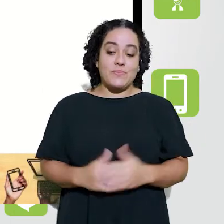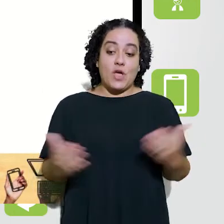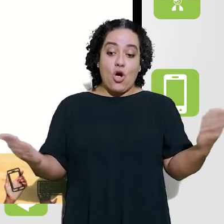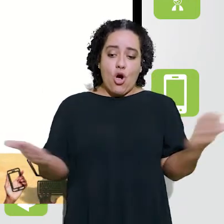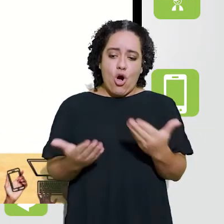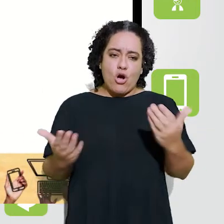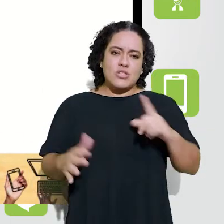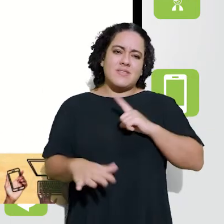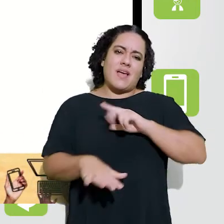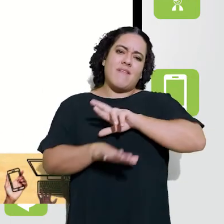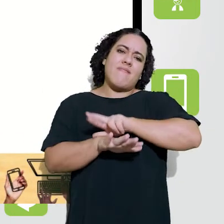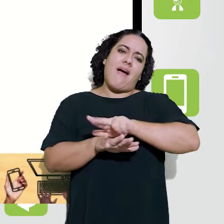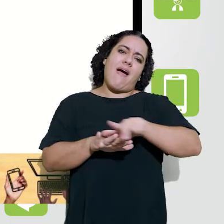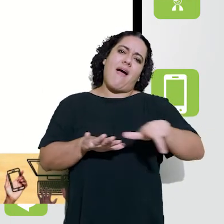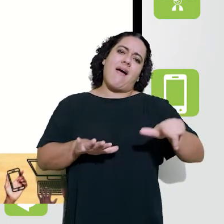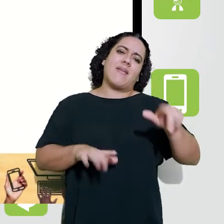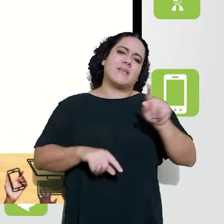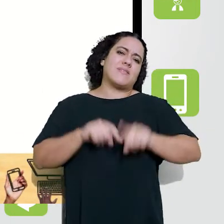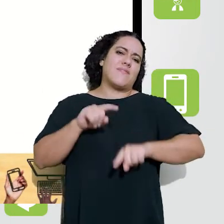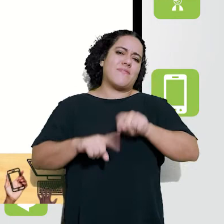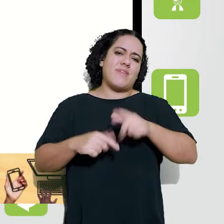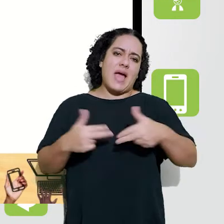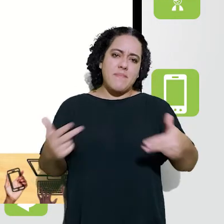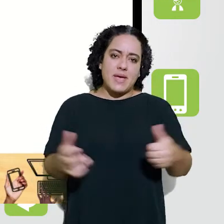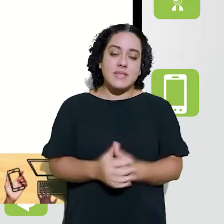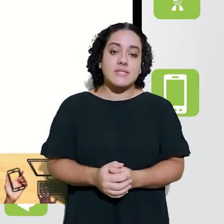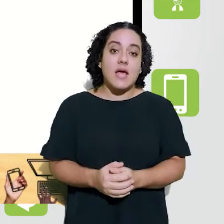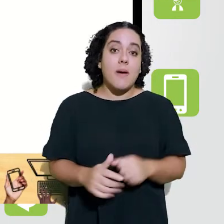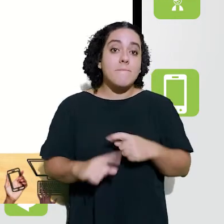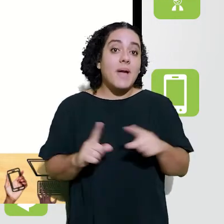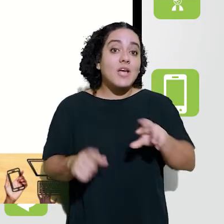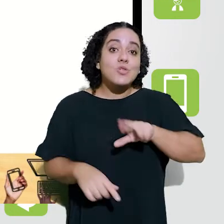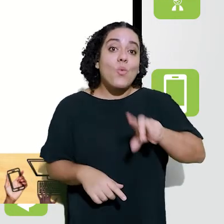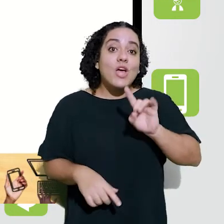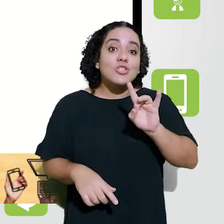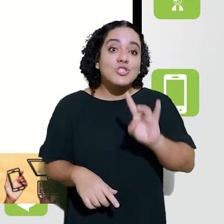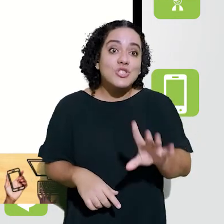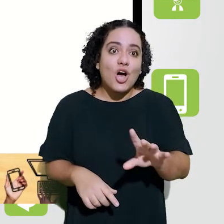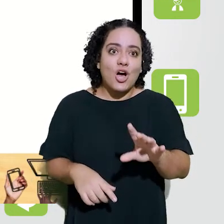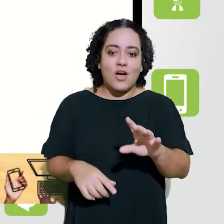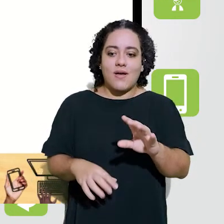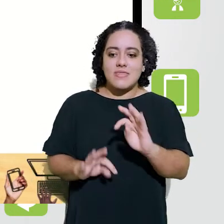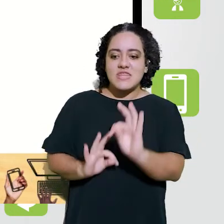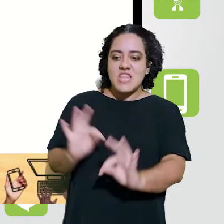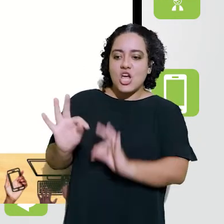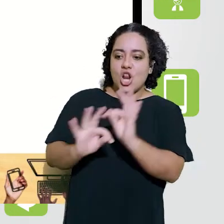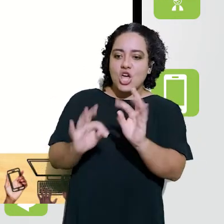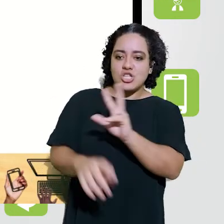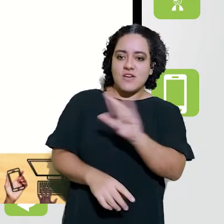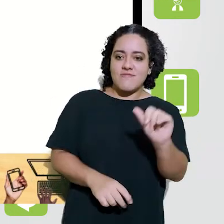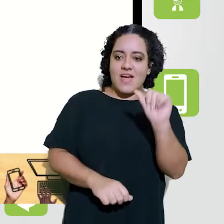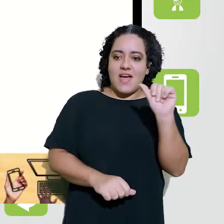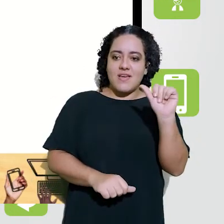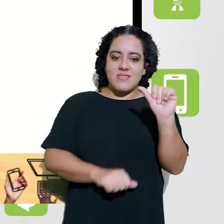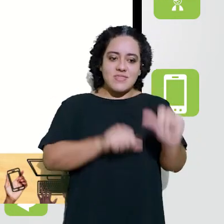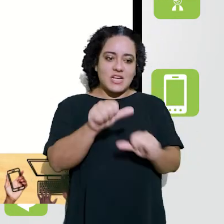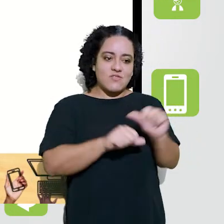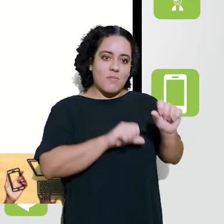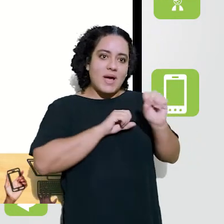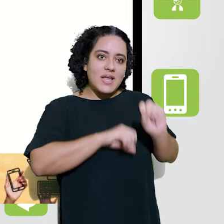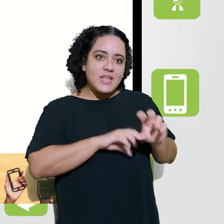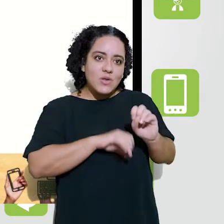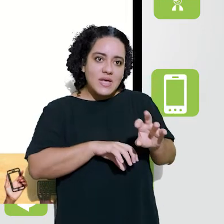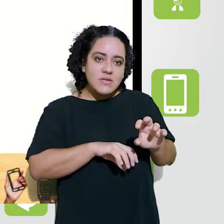essa a ideia de avançar na educação. Hoje a gente tem inúmeras ferramentas que possibilitam, mas não é a ferramenta por si só